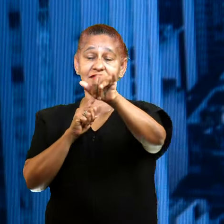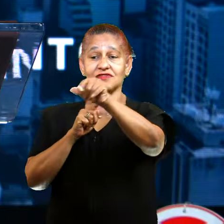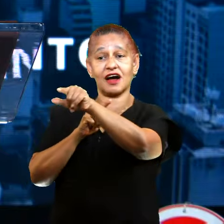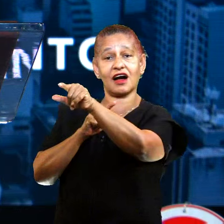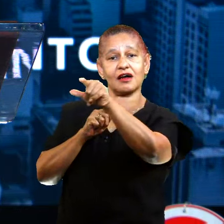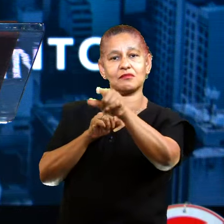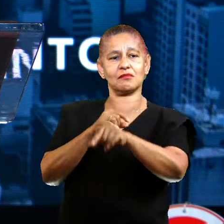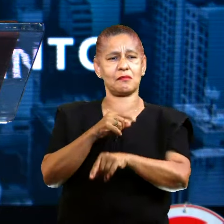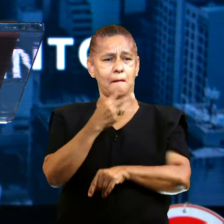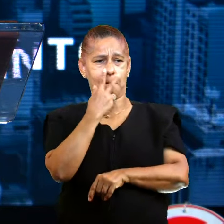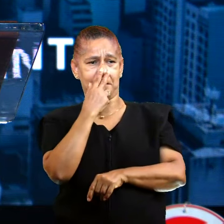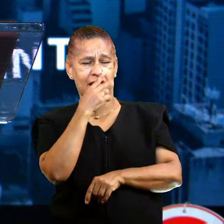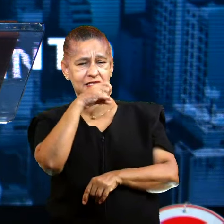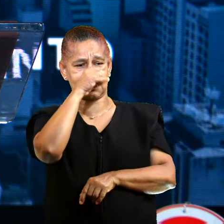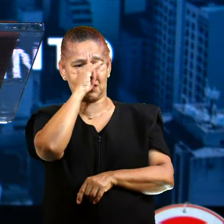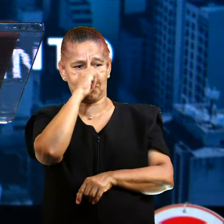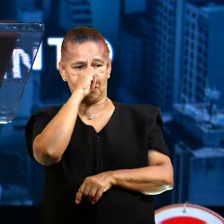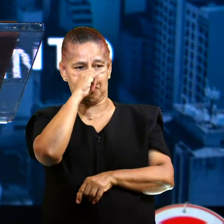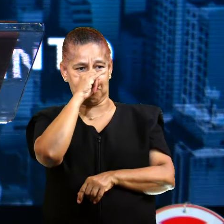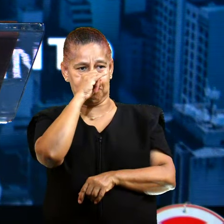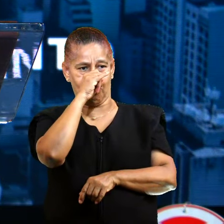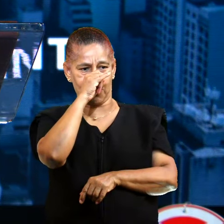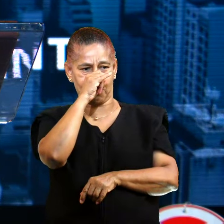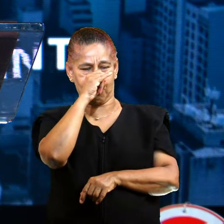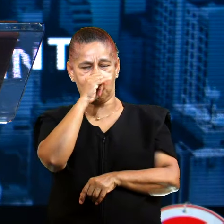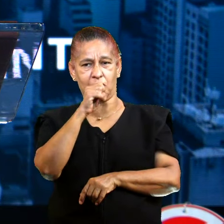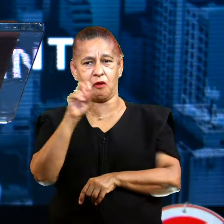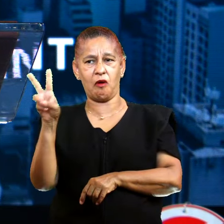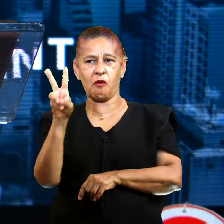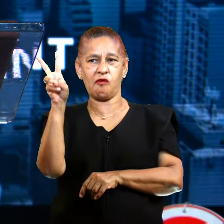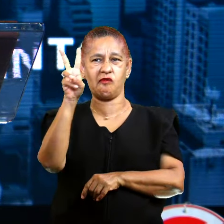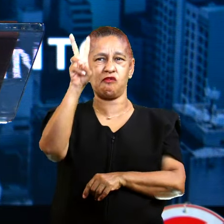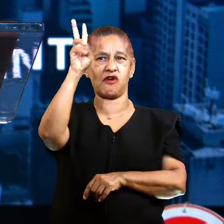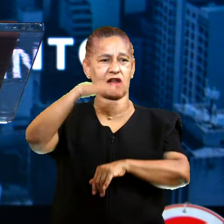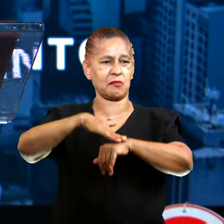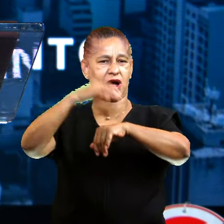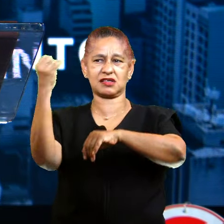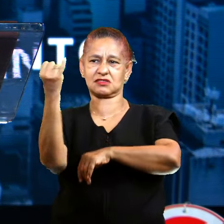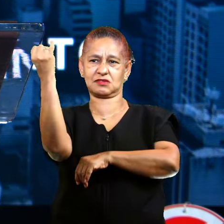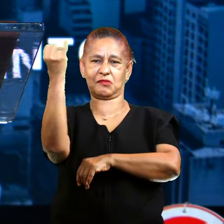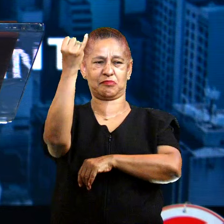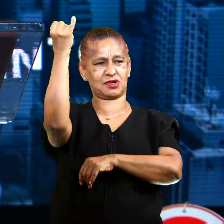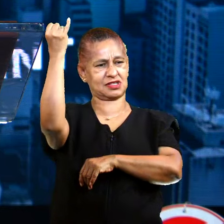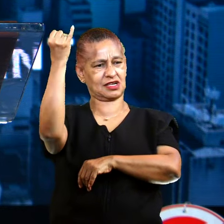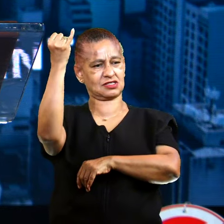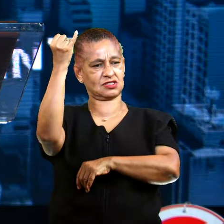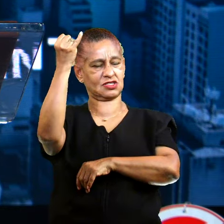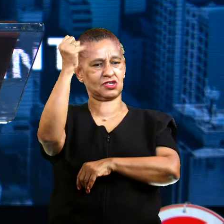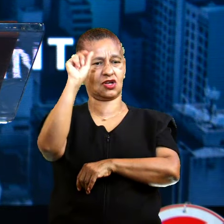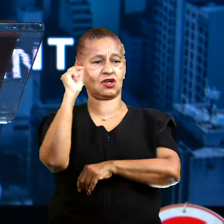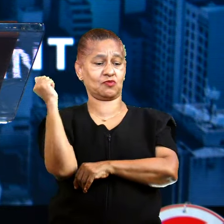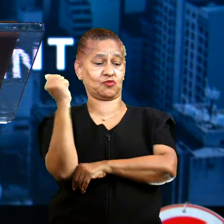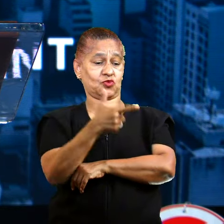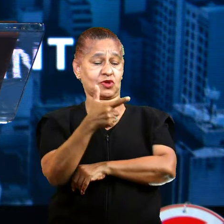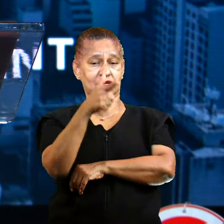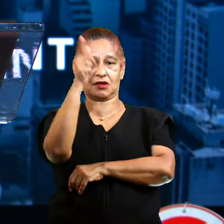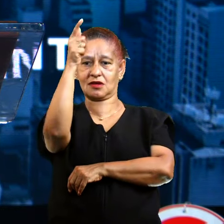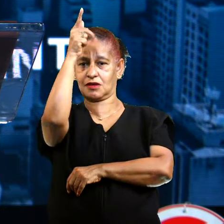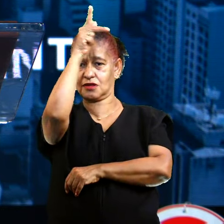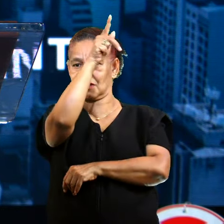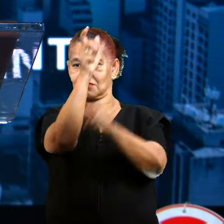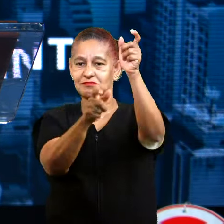porco valia mais do que gente. De novo, nada contra o mundo pet. Banho, tosa,